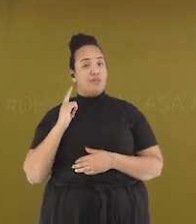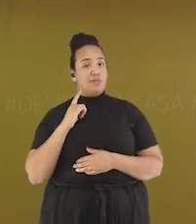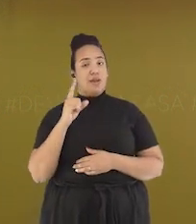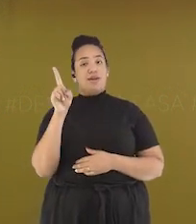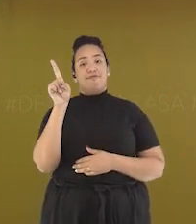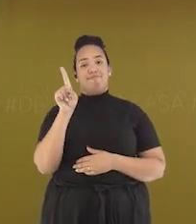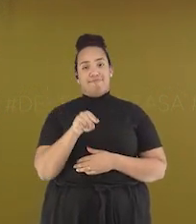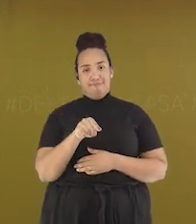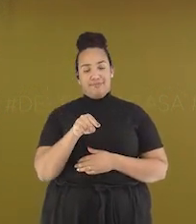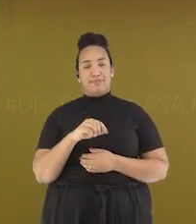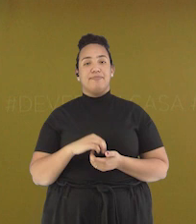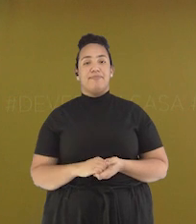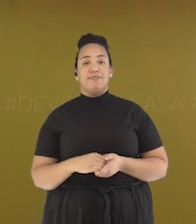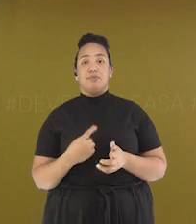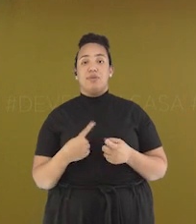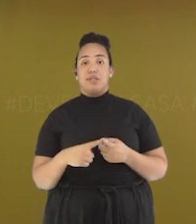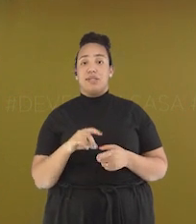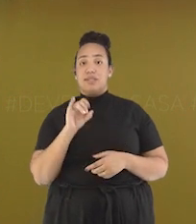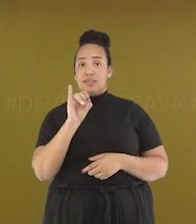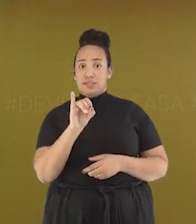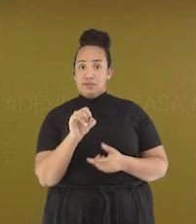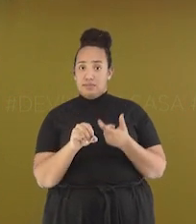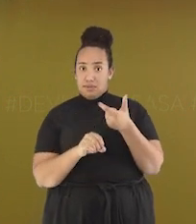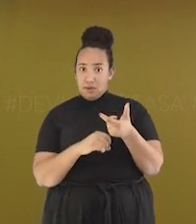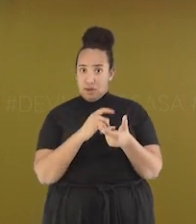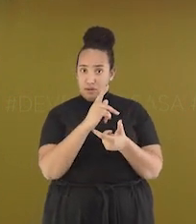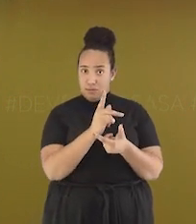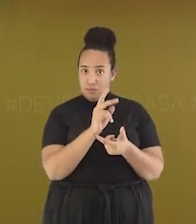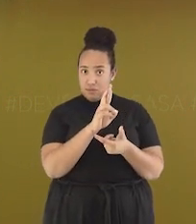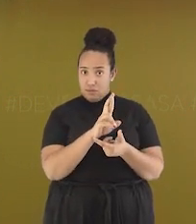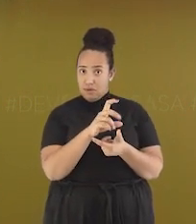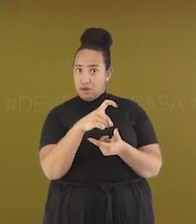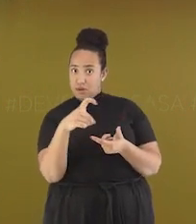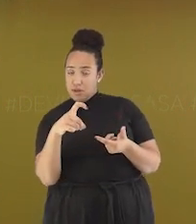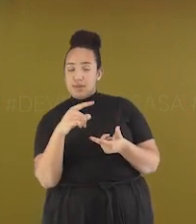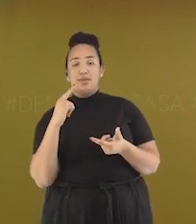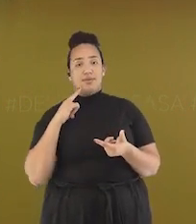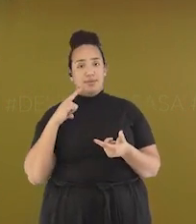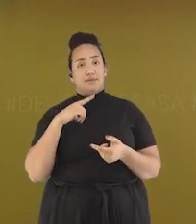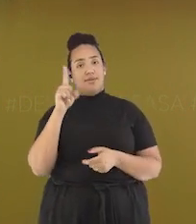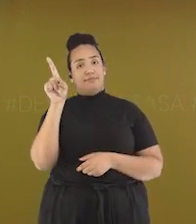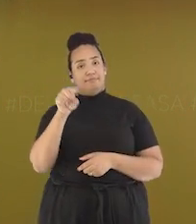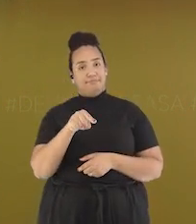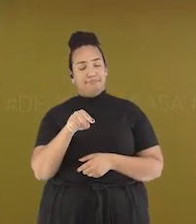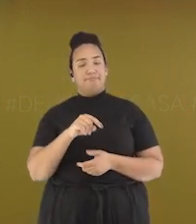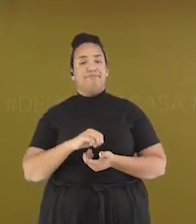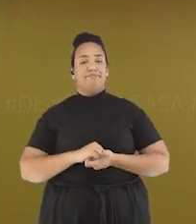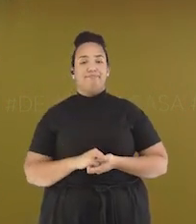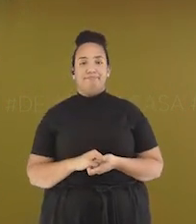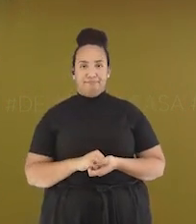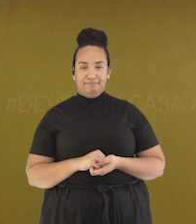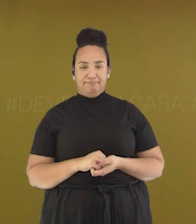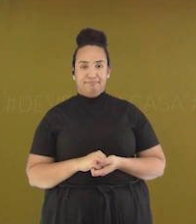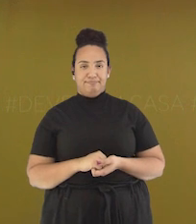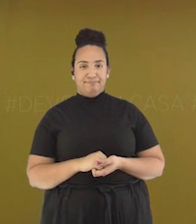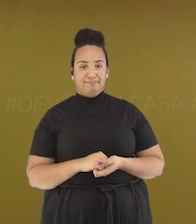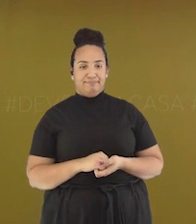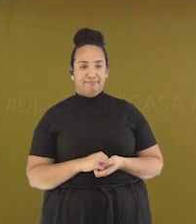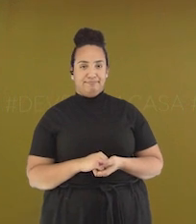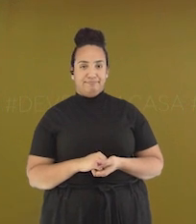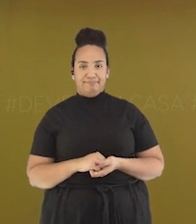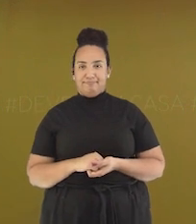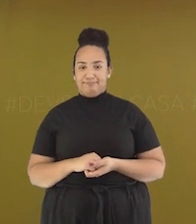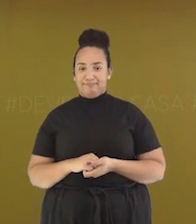toda palavra proparoxítona Recebem acento graficamente Agora